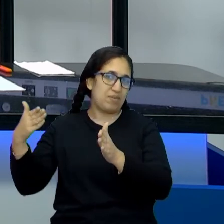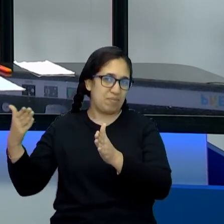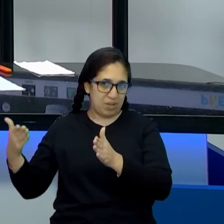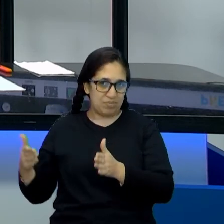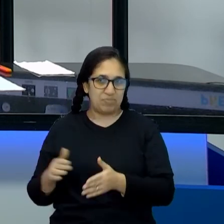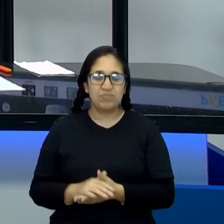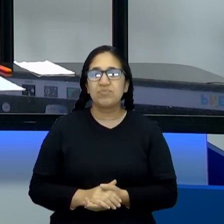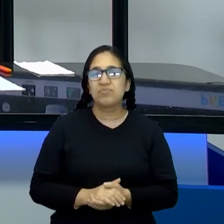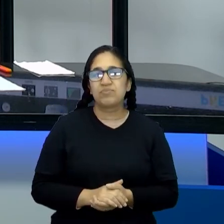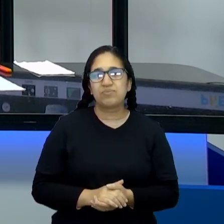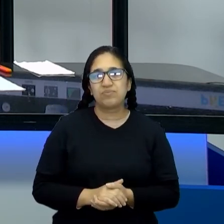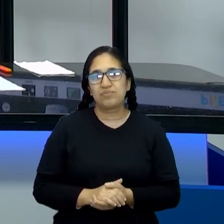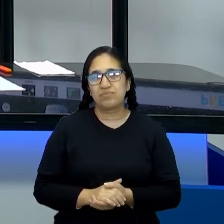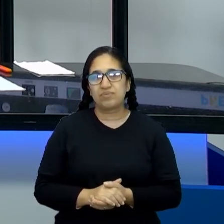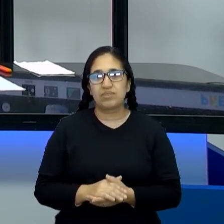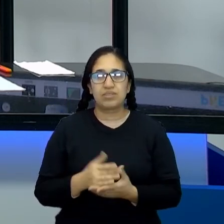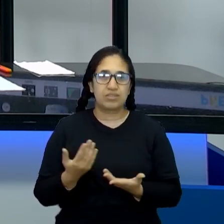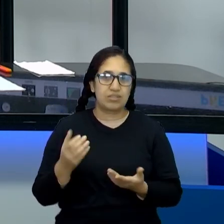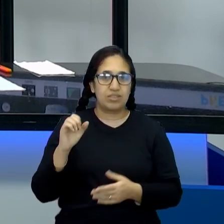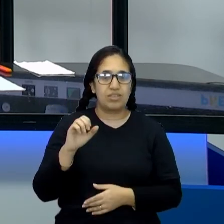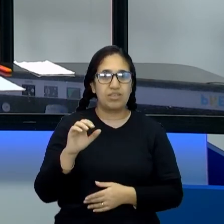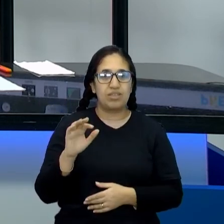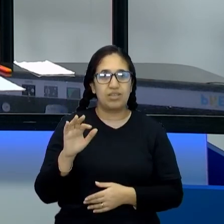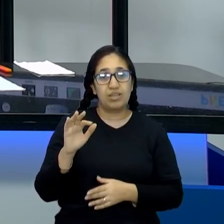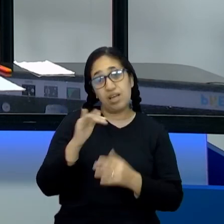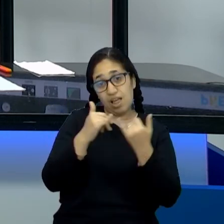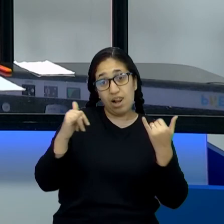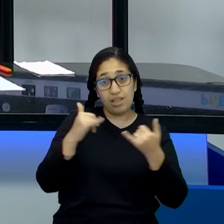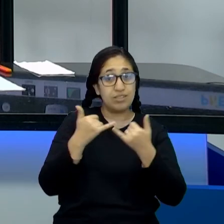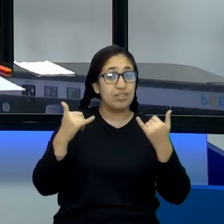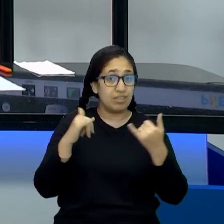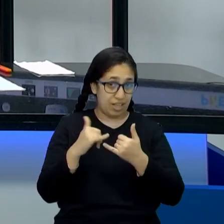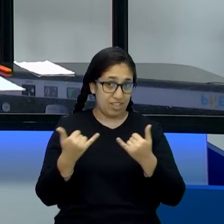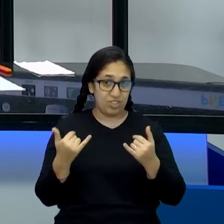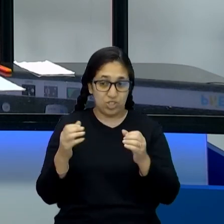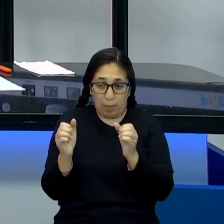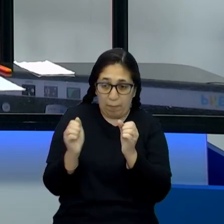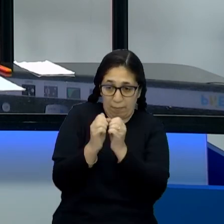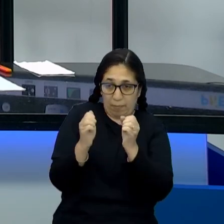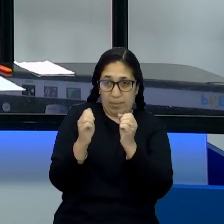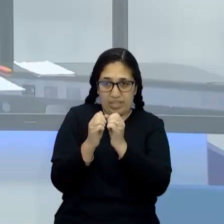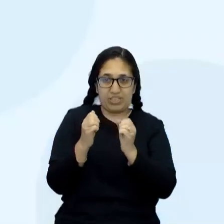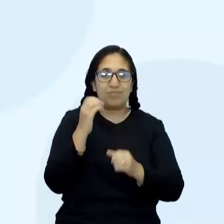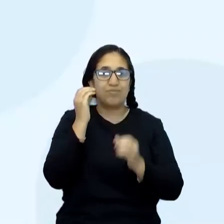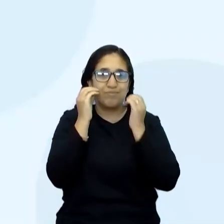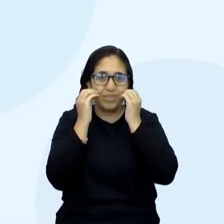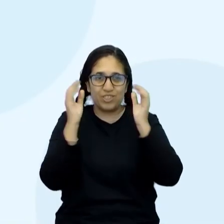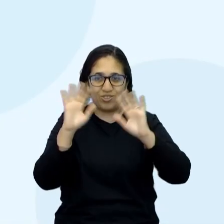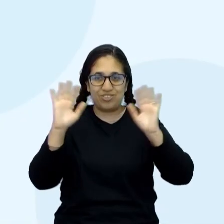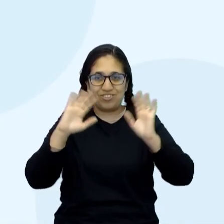eletricidade e magnetismo. Um beijo e até a próxima.